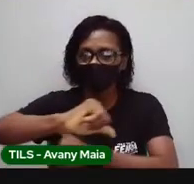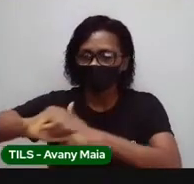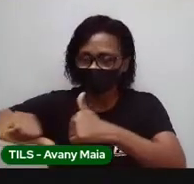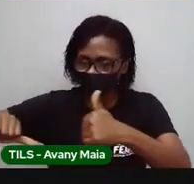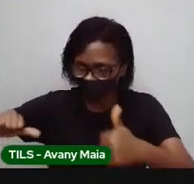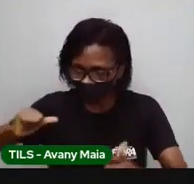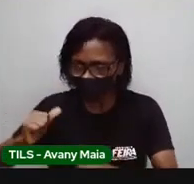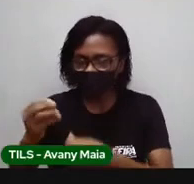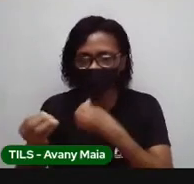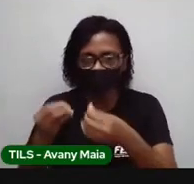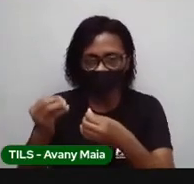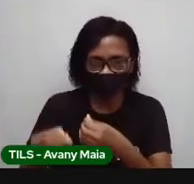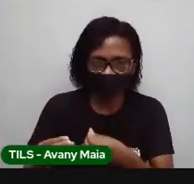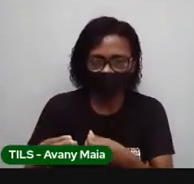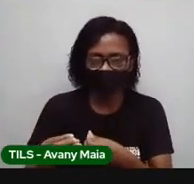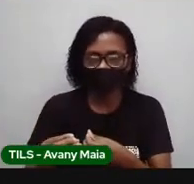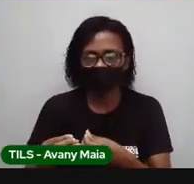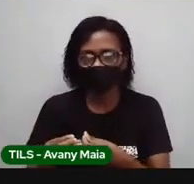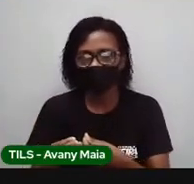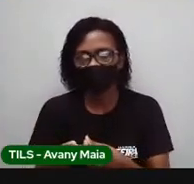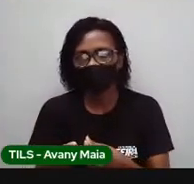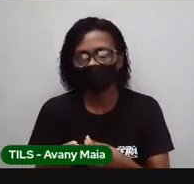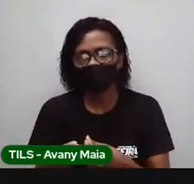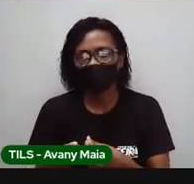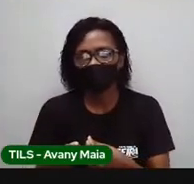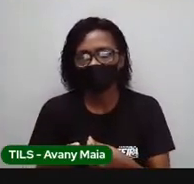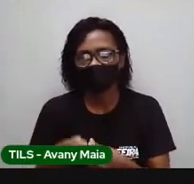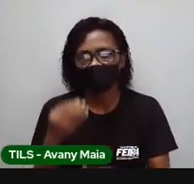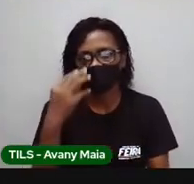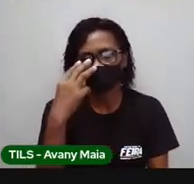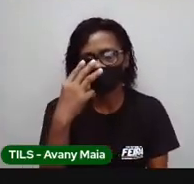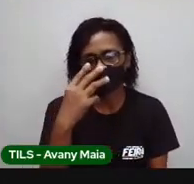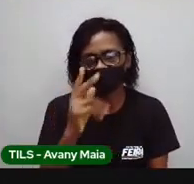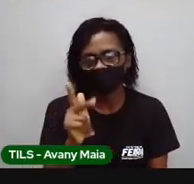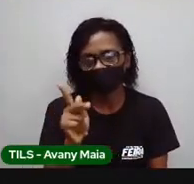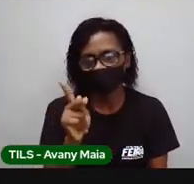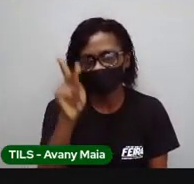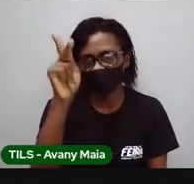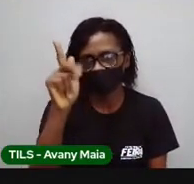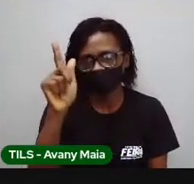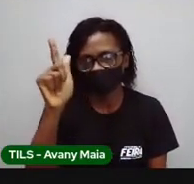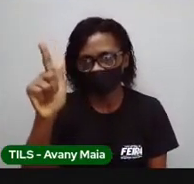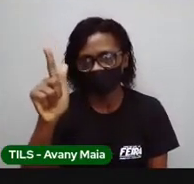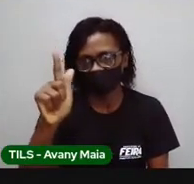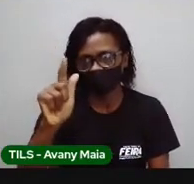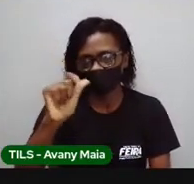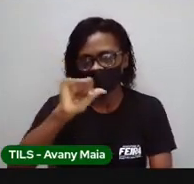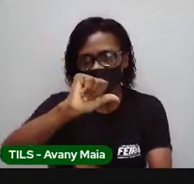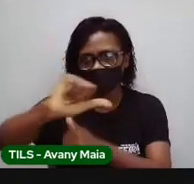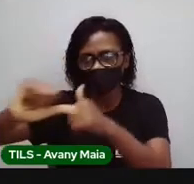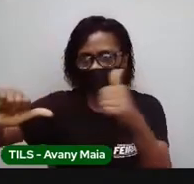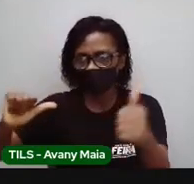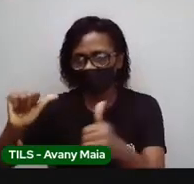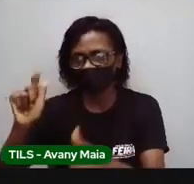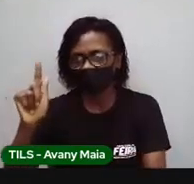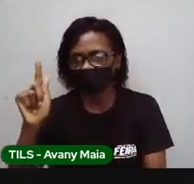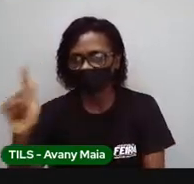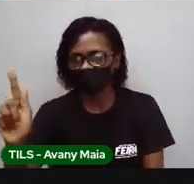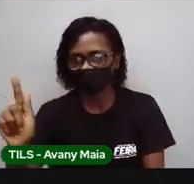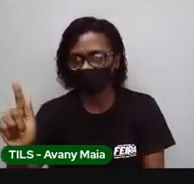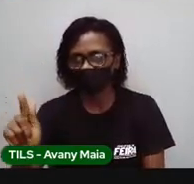De quilograma para grama, eu multiplicava por mil. Então, pensa. De grama, o inverso.